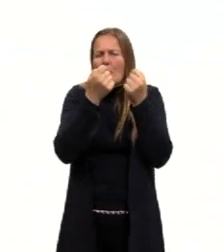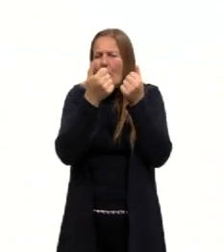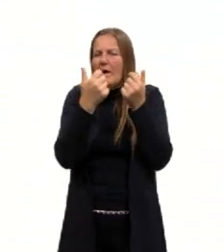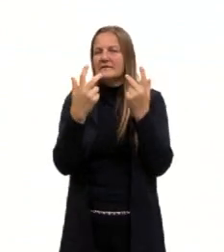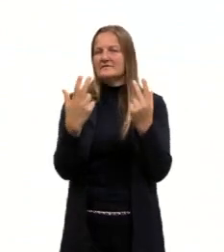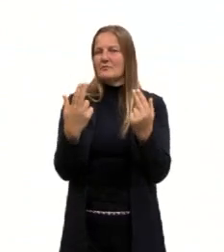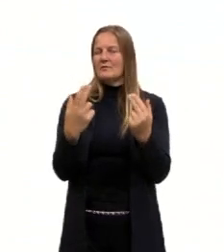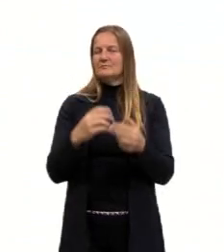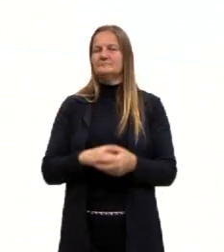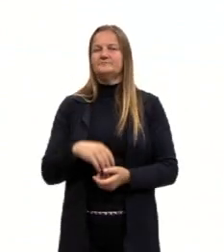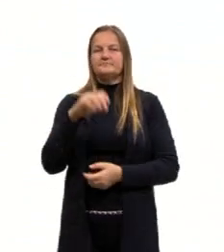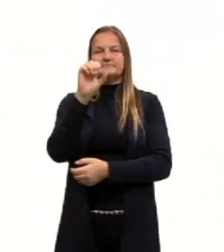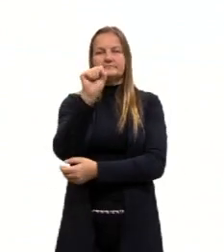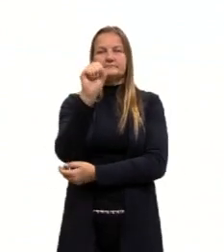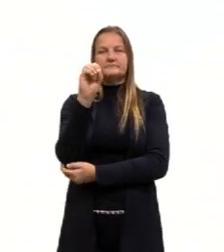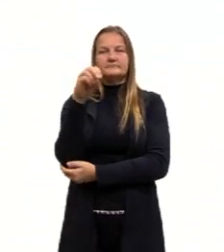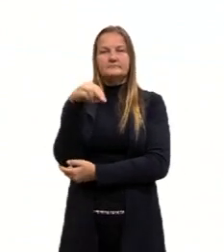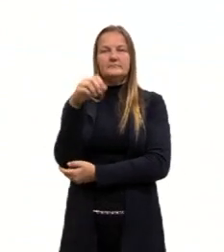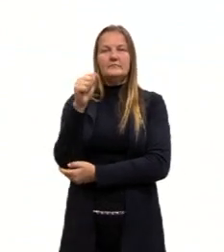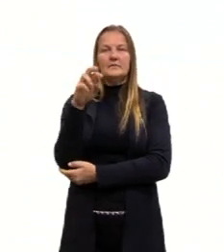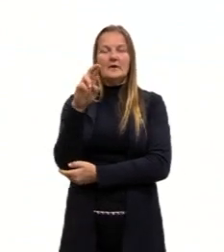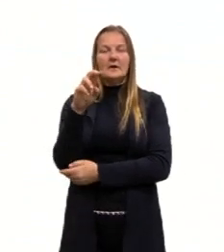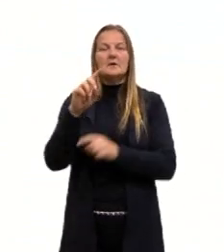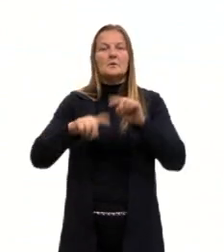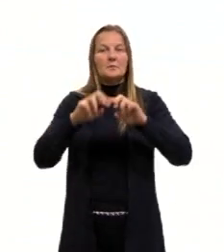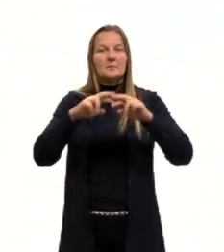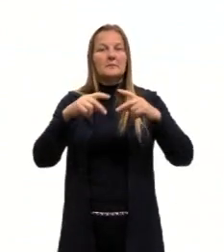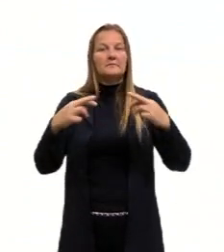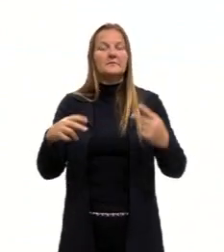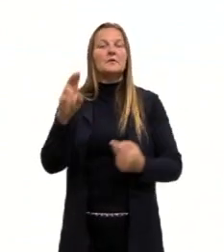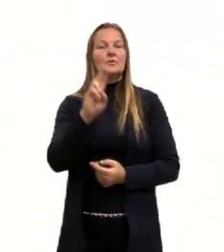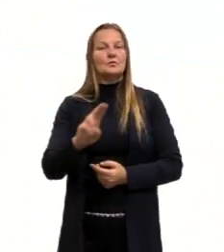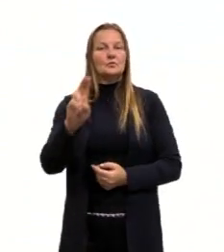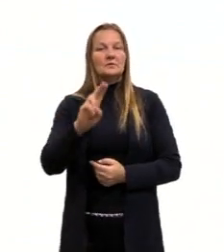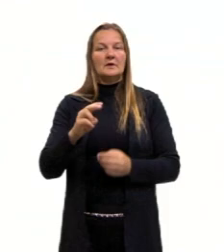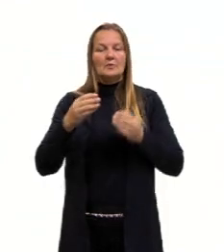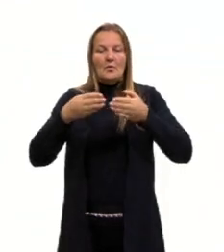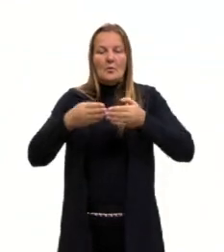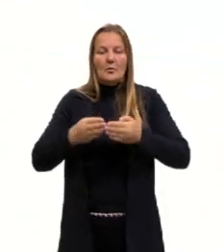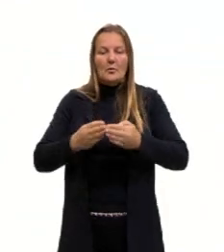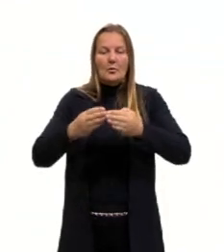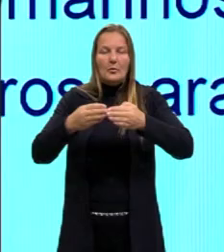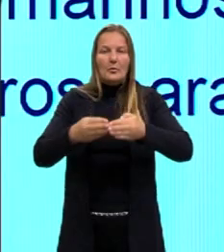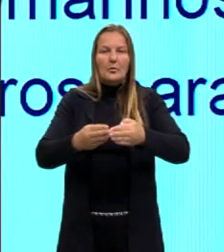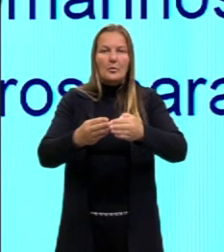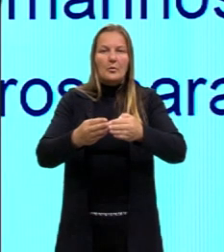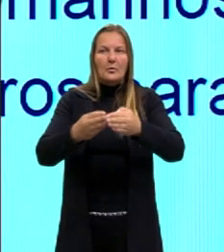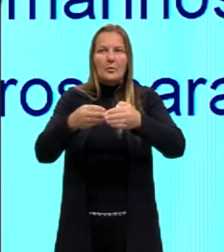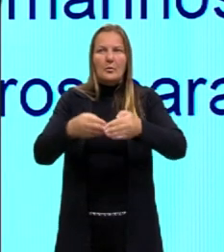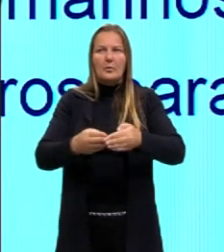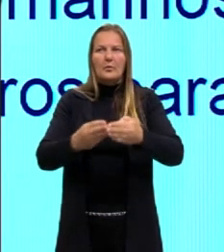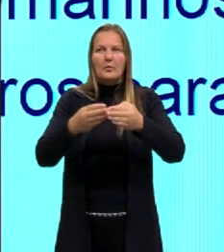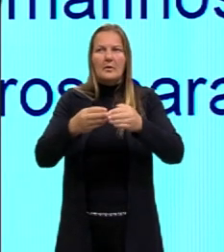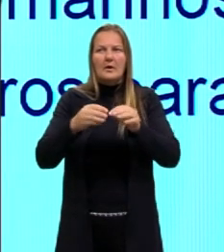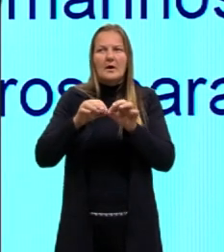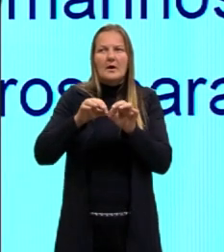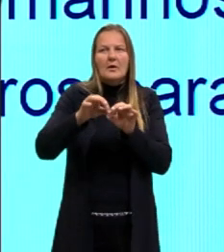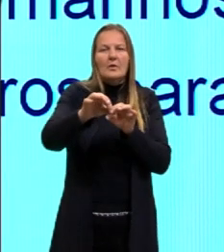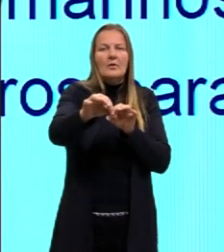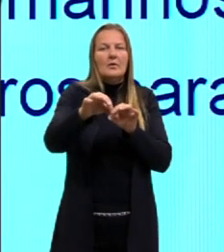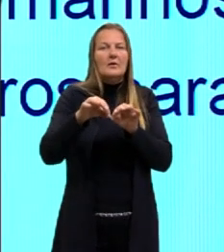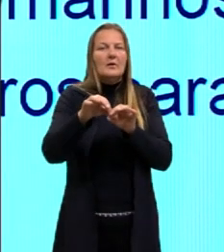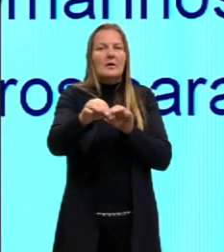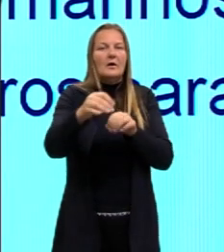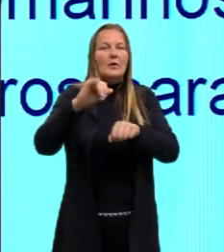certo? O sonar são instrumentos geralmente utilizados por navios para detecção e localização de